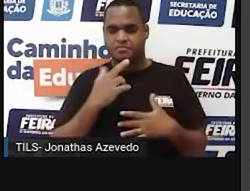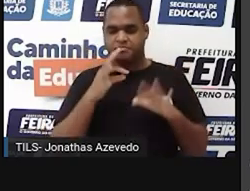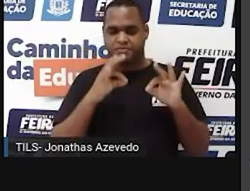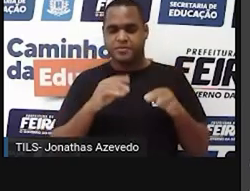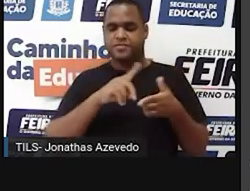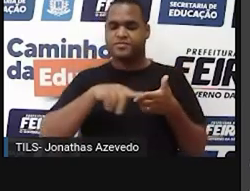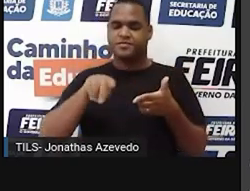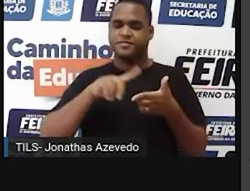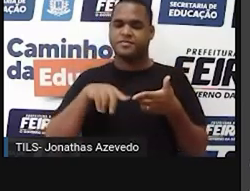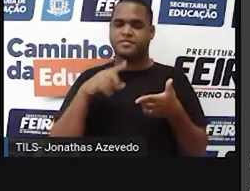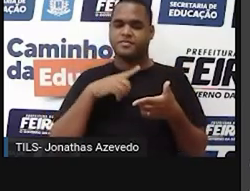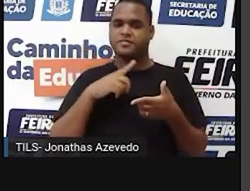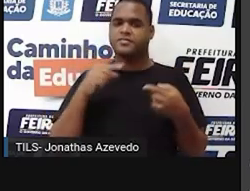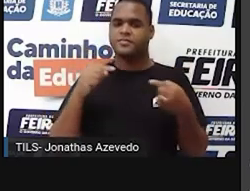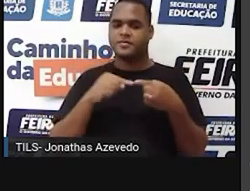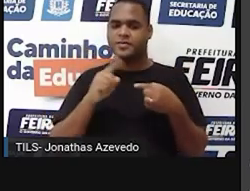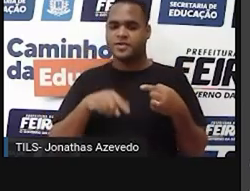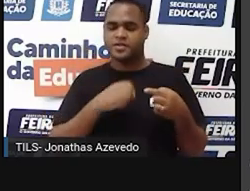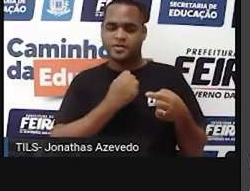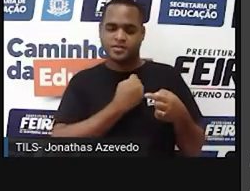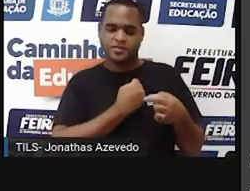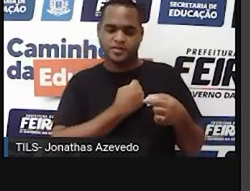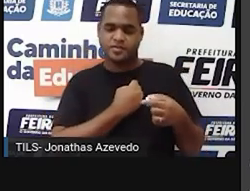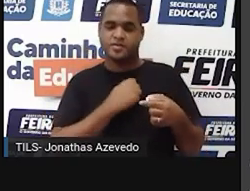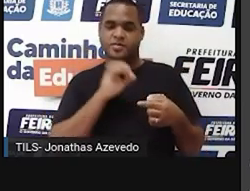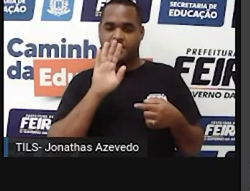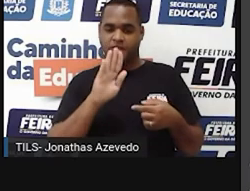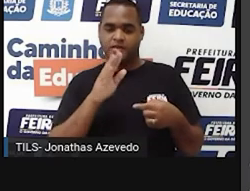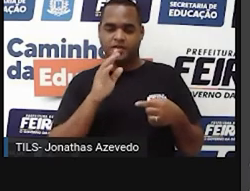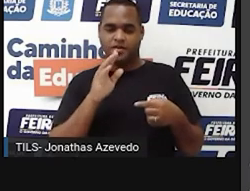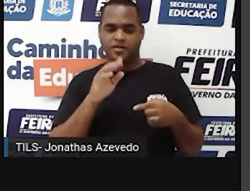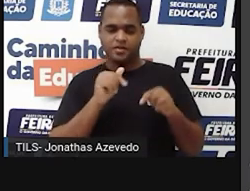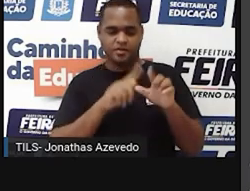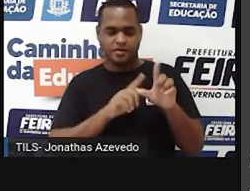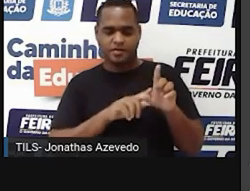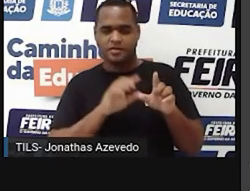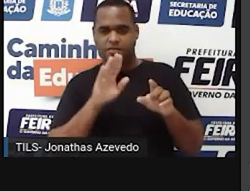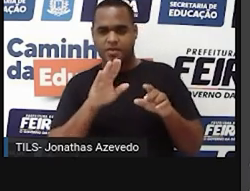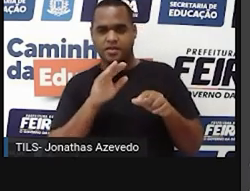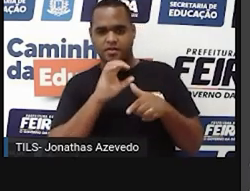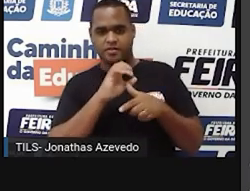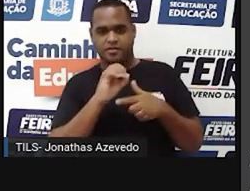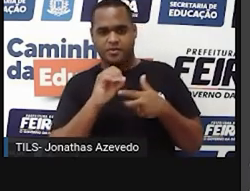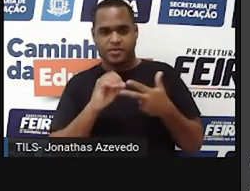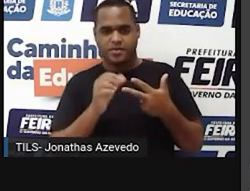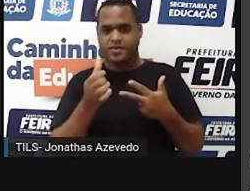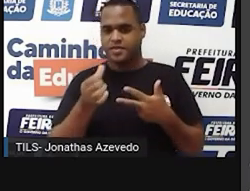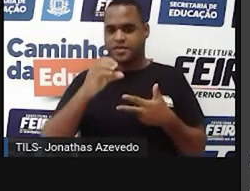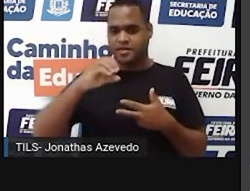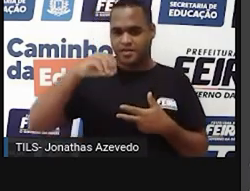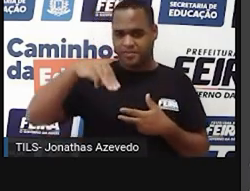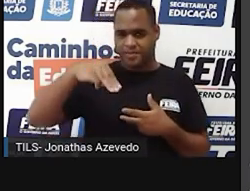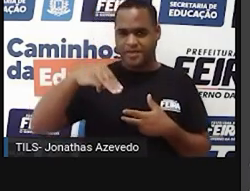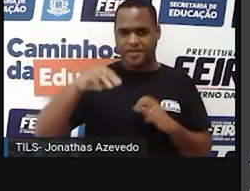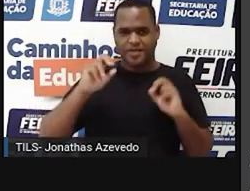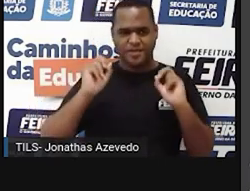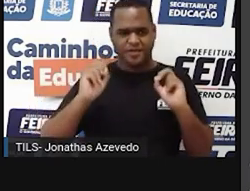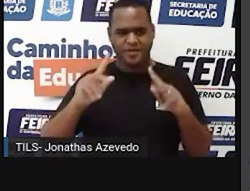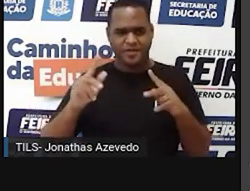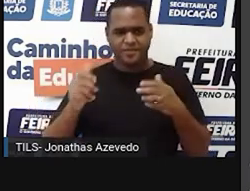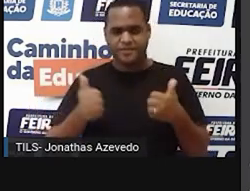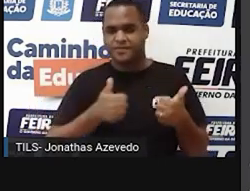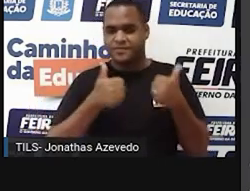desse problema está no item B, lá da prova do Enem. 6 centímetros. Valeu!